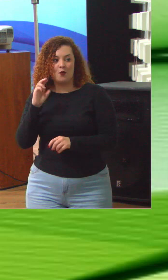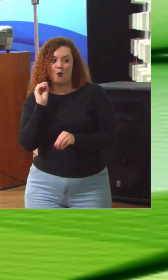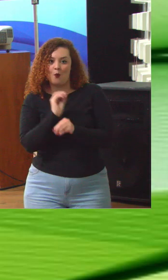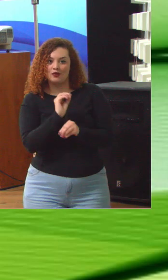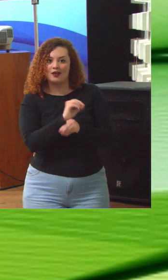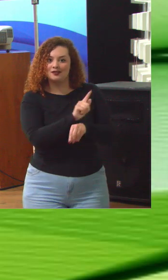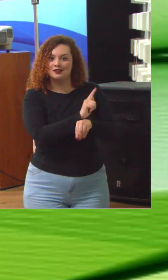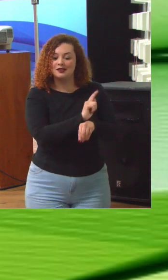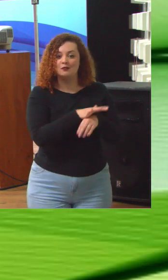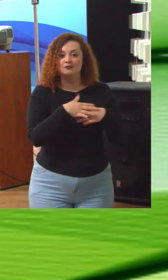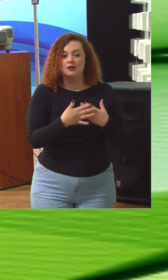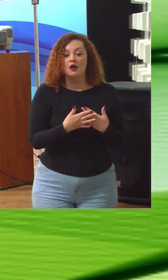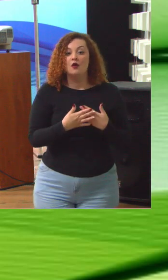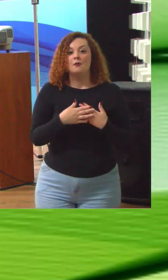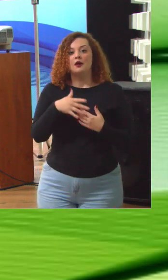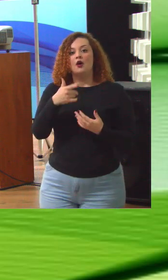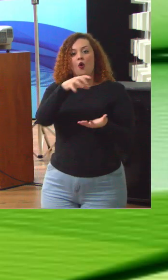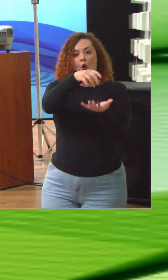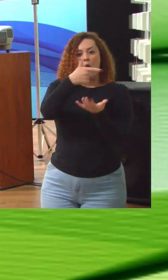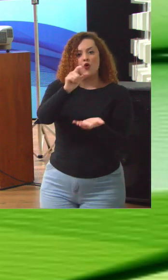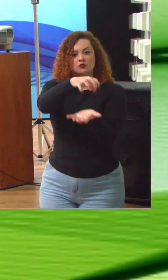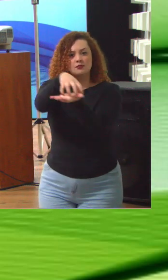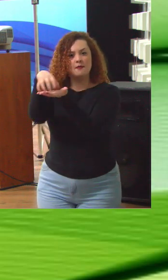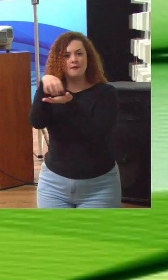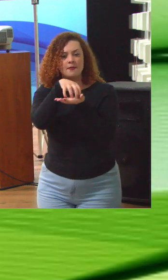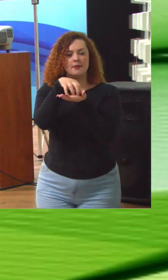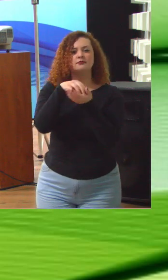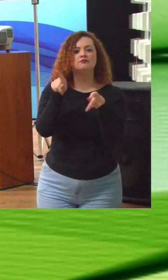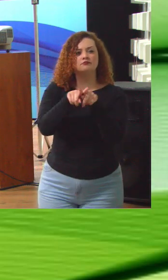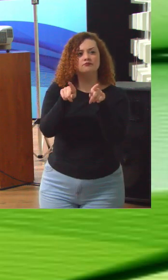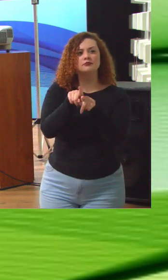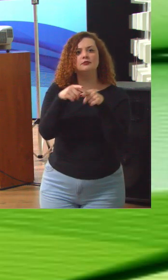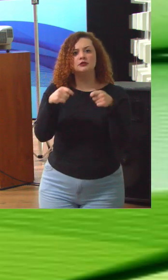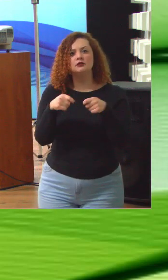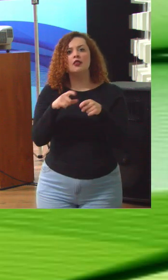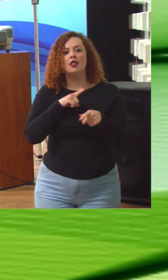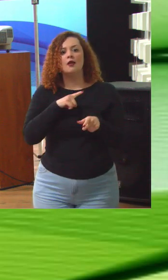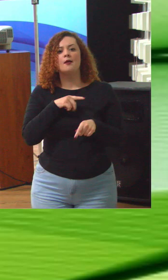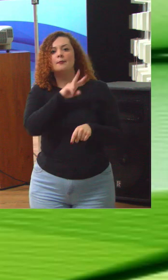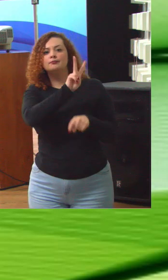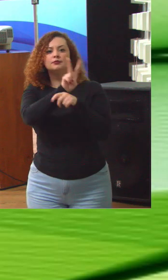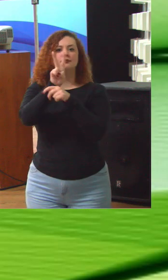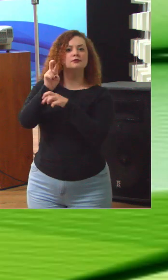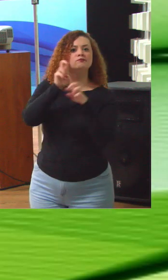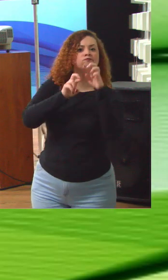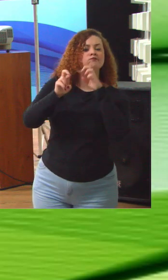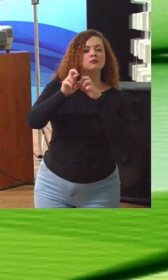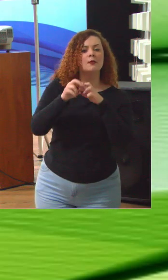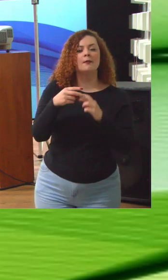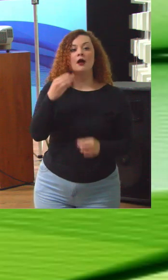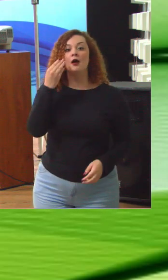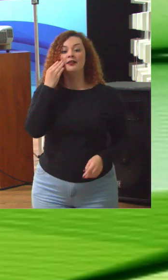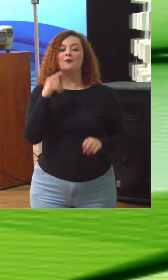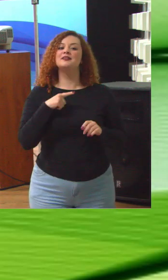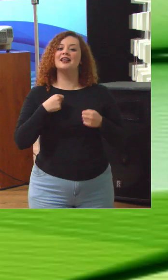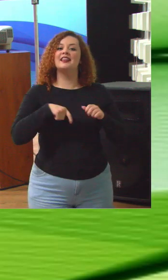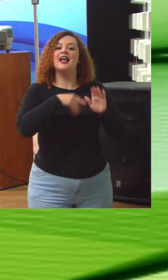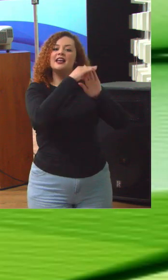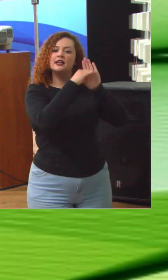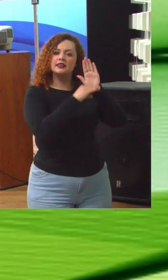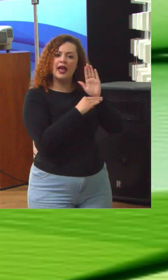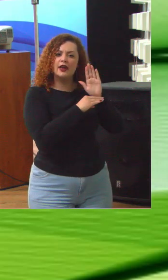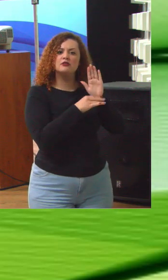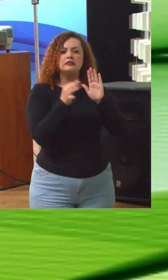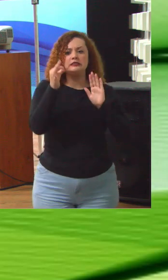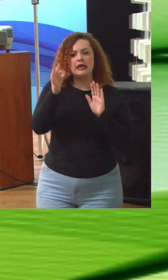cima também, embora a legislação não seja clara para nos dar critérios sobre o que é certo e o que é errado. Então, nós estamos ajudando